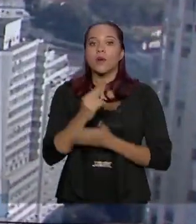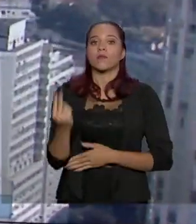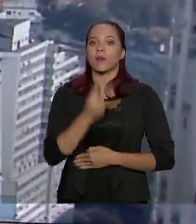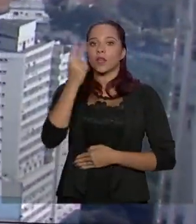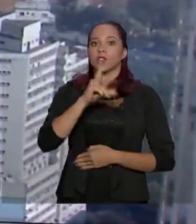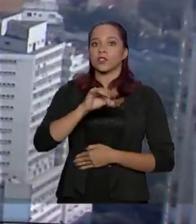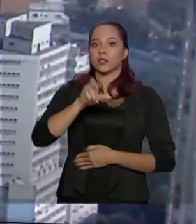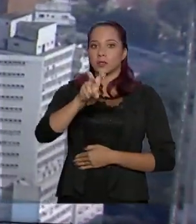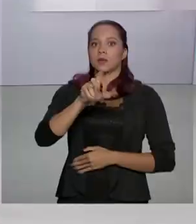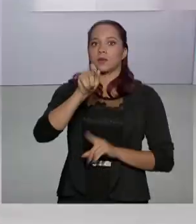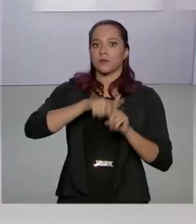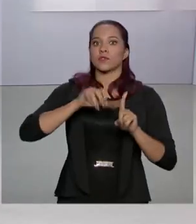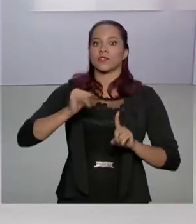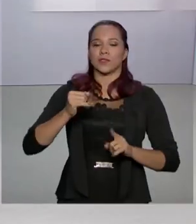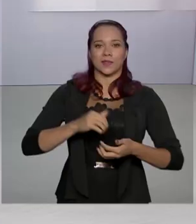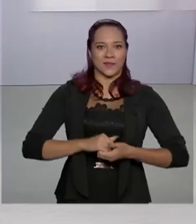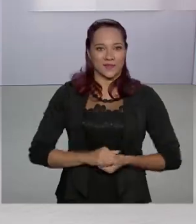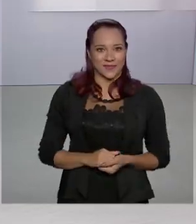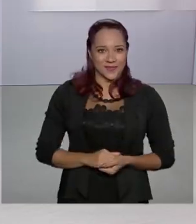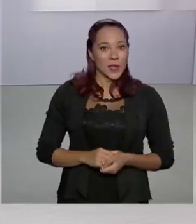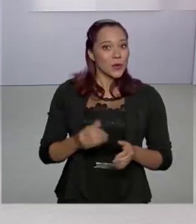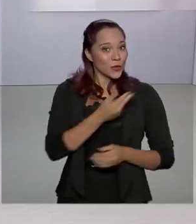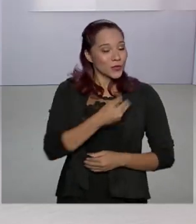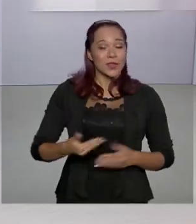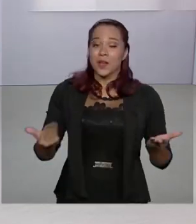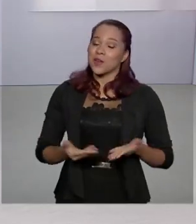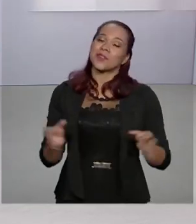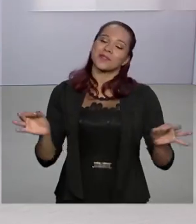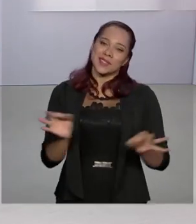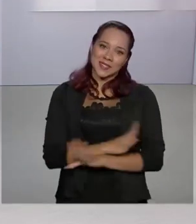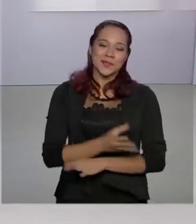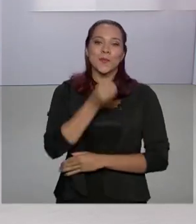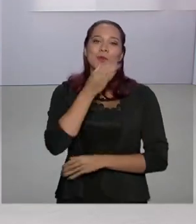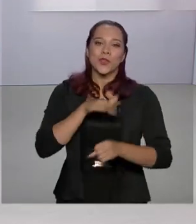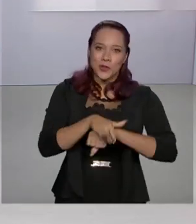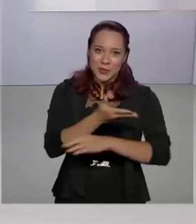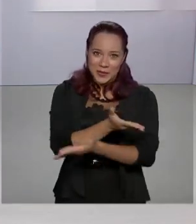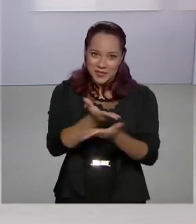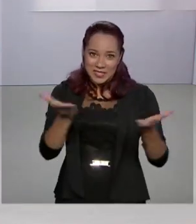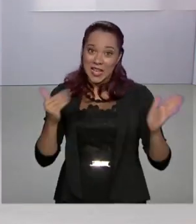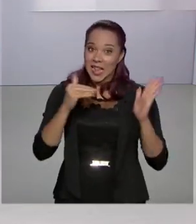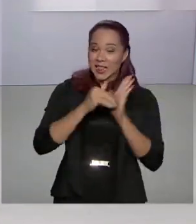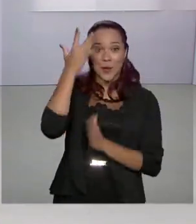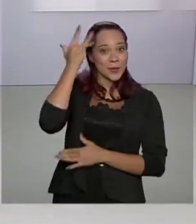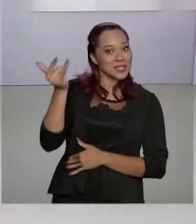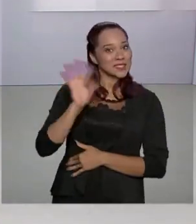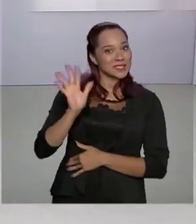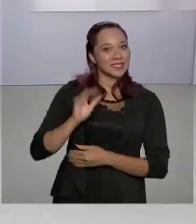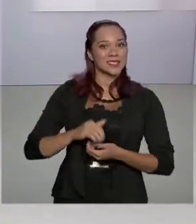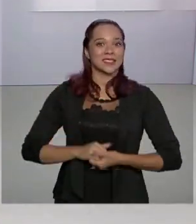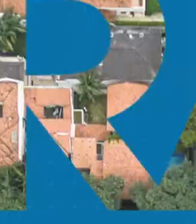a partir de 5 de janeiro. E o governo agora termina aqui. Uma boa noite para você. Nos vemos amanhã.